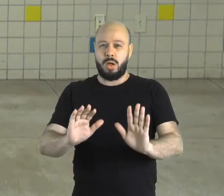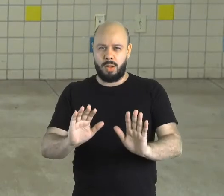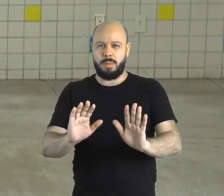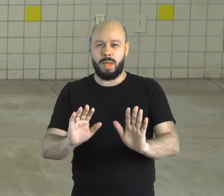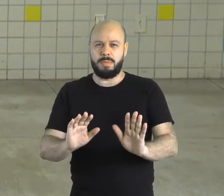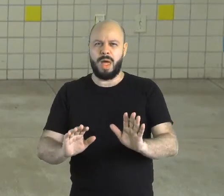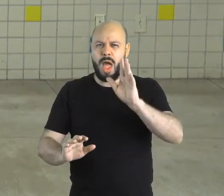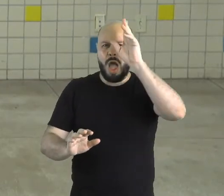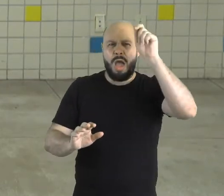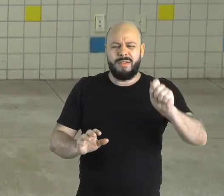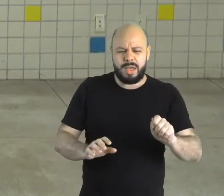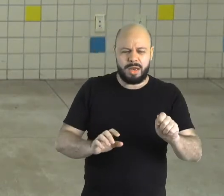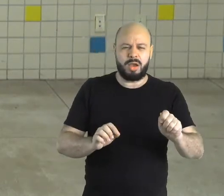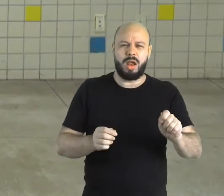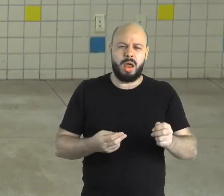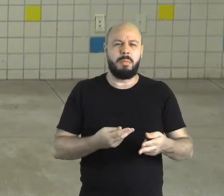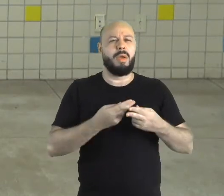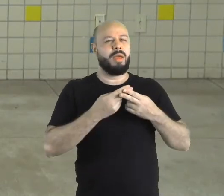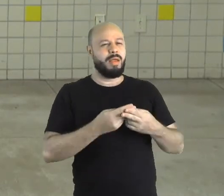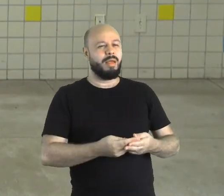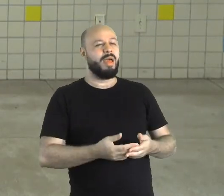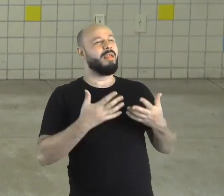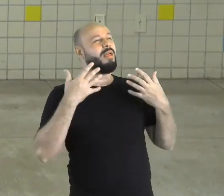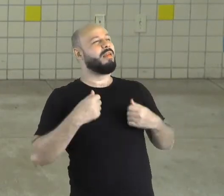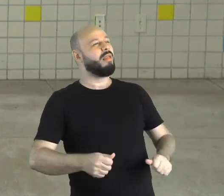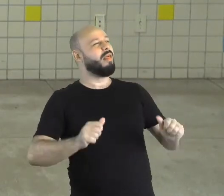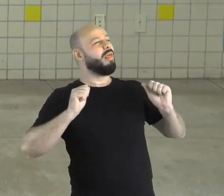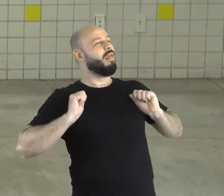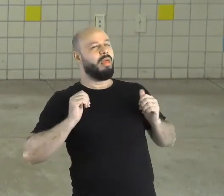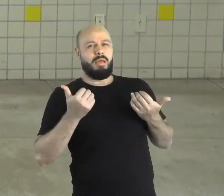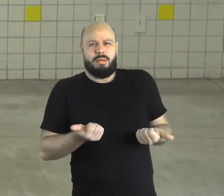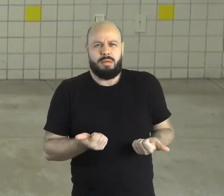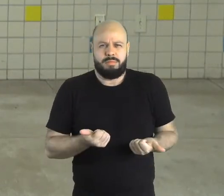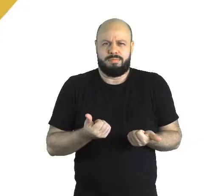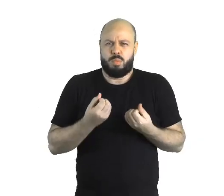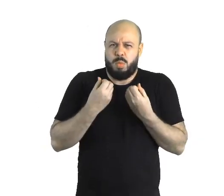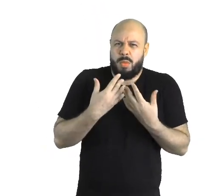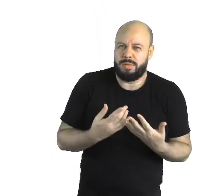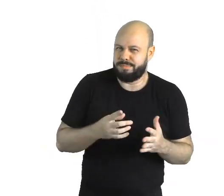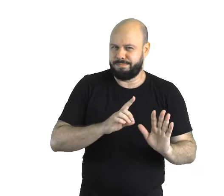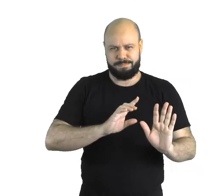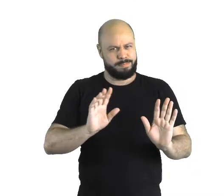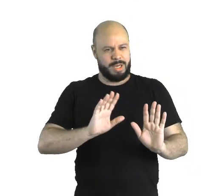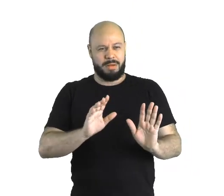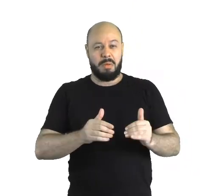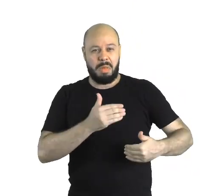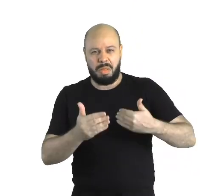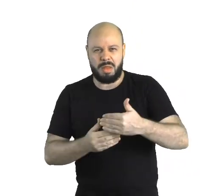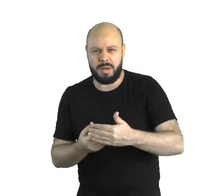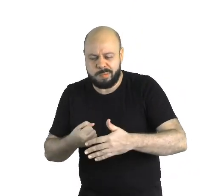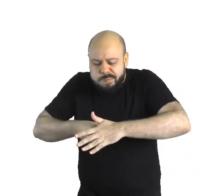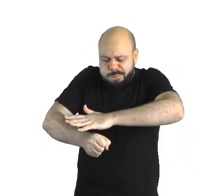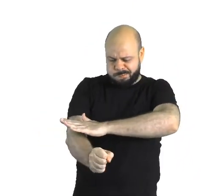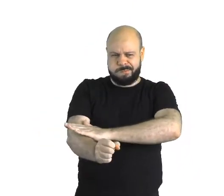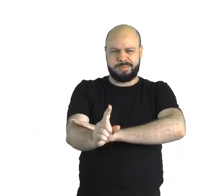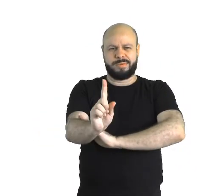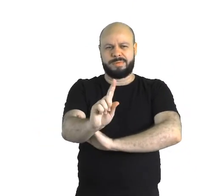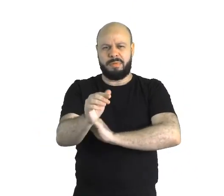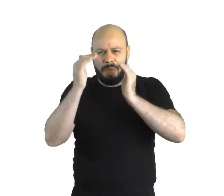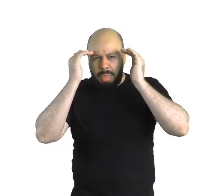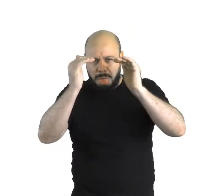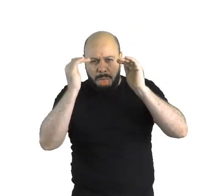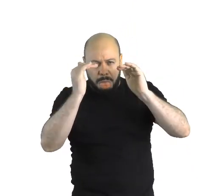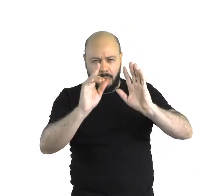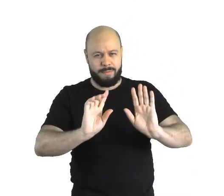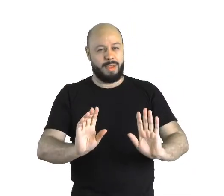o africano como uma pessoa pacífica, que aceitava amplamente, esse processo na qual ele era submetido, tá? Nós tínhamos os